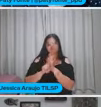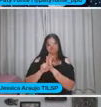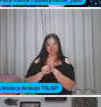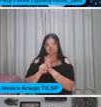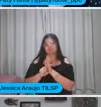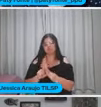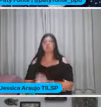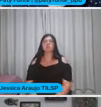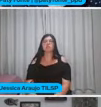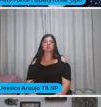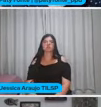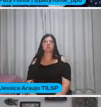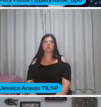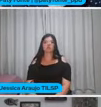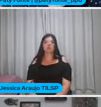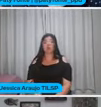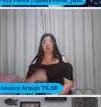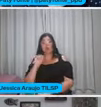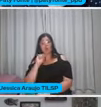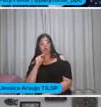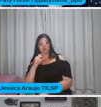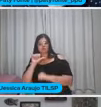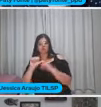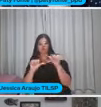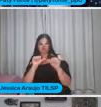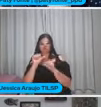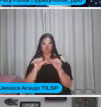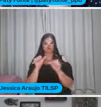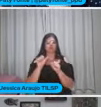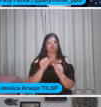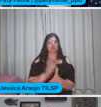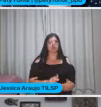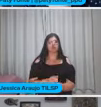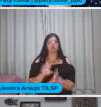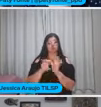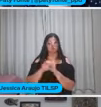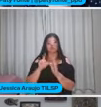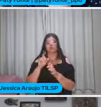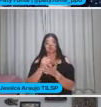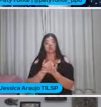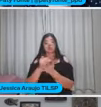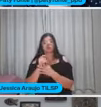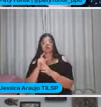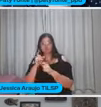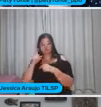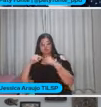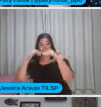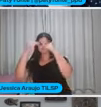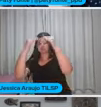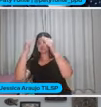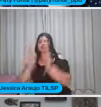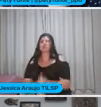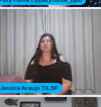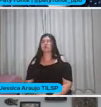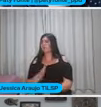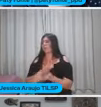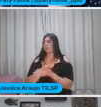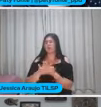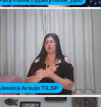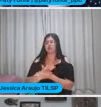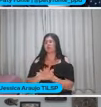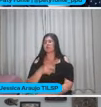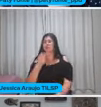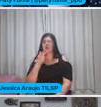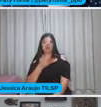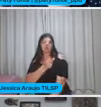Elas vão Ou mudar As suas concepções iniciais Ou avançar Não adianta eu dizer Para um